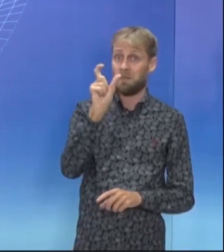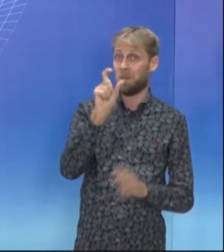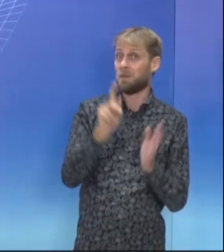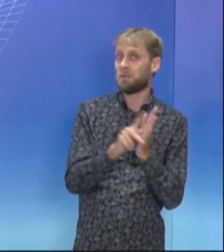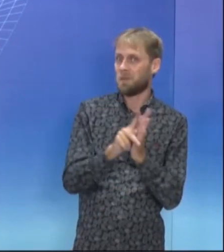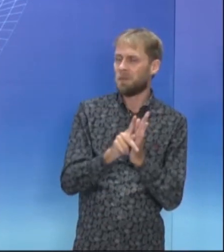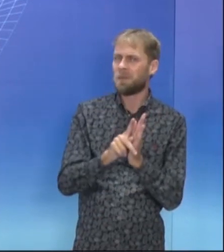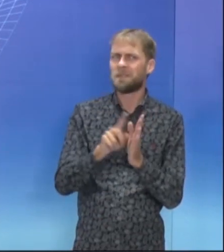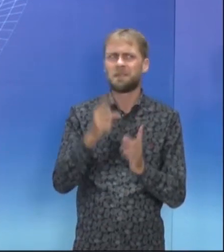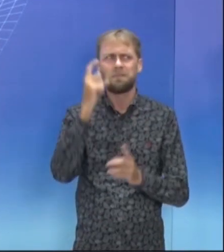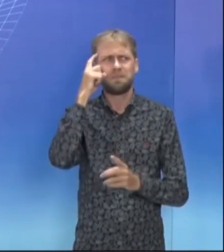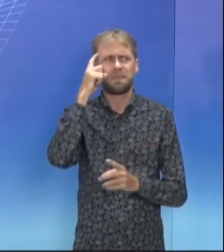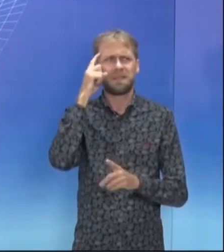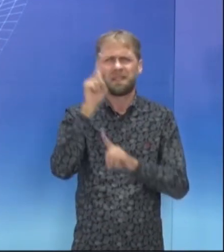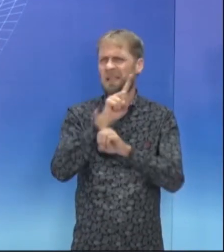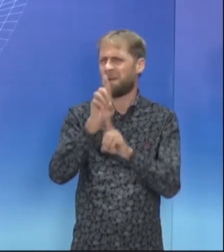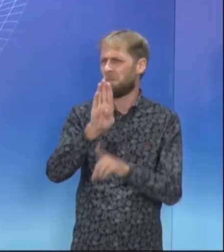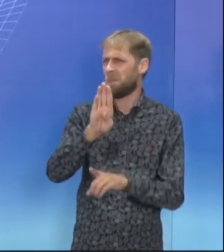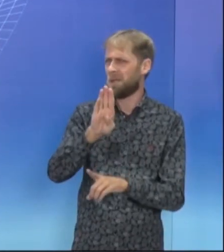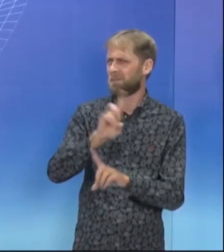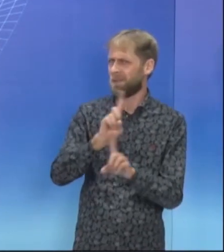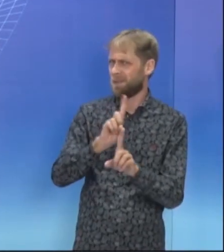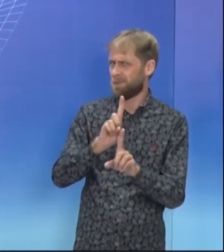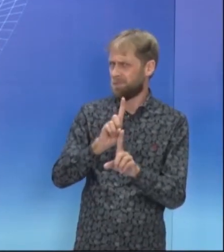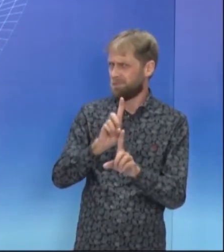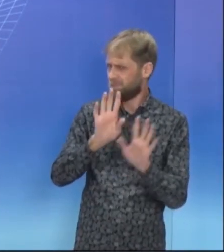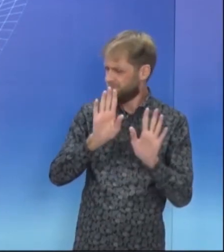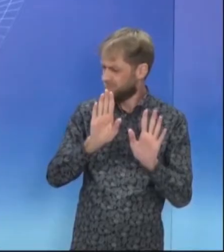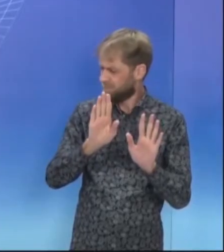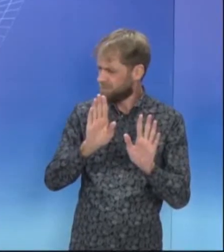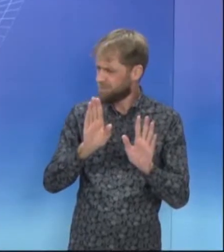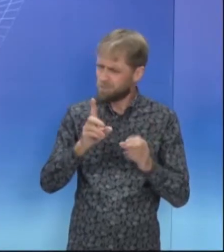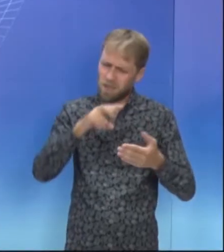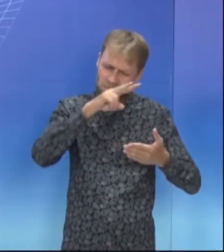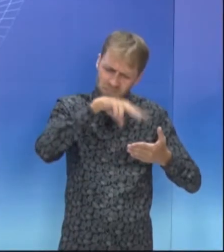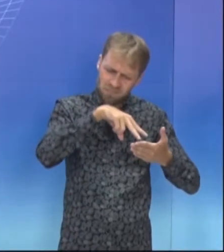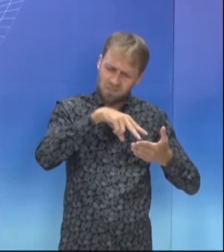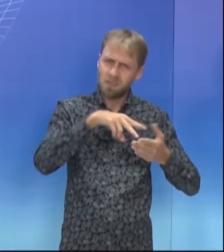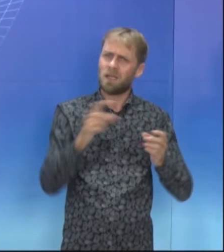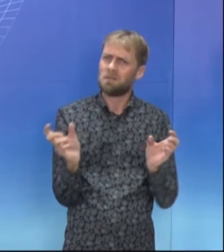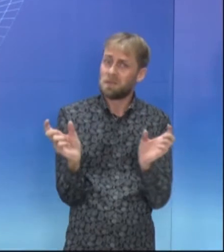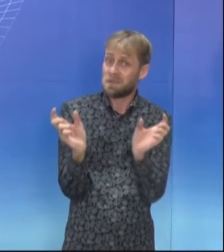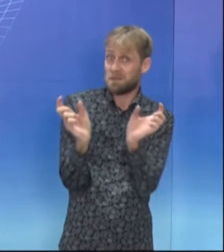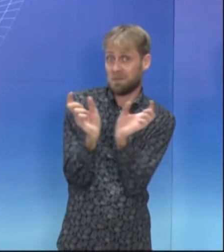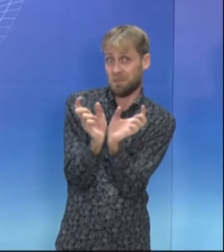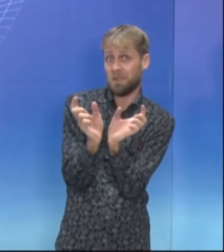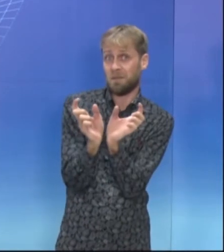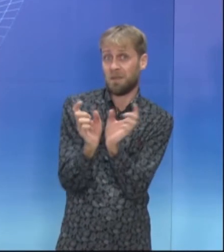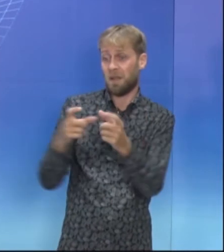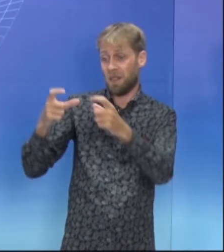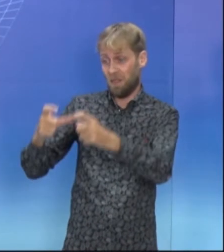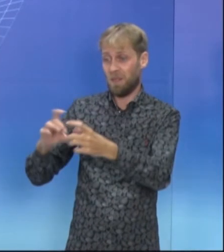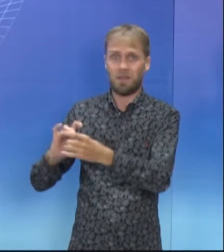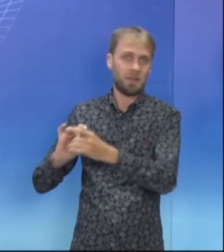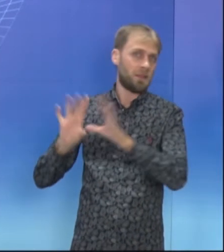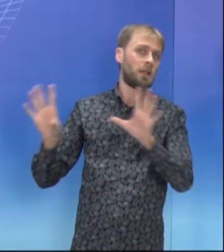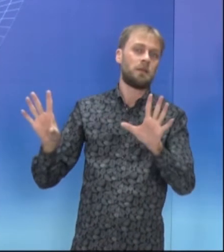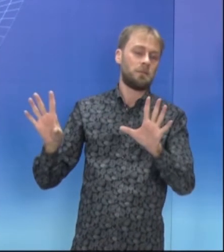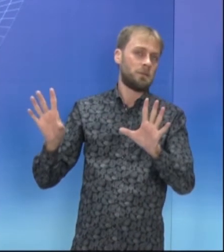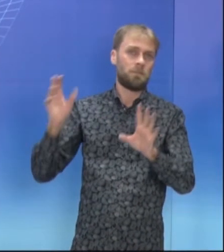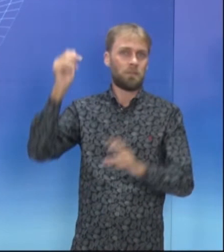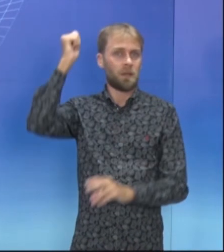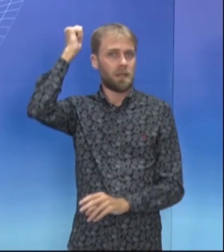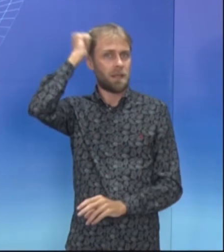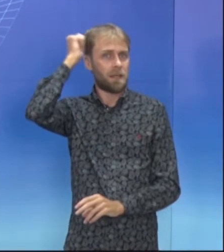não vai ser exatamente a letra B. Então, ao associar essas palavras any place e regret, que é